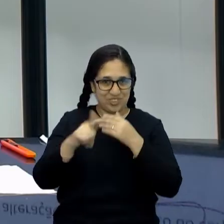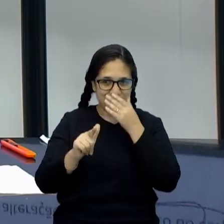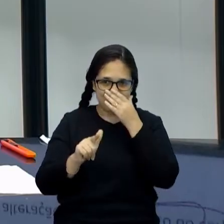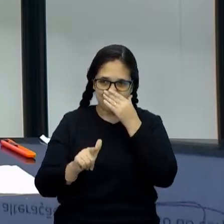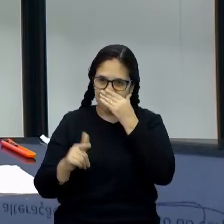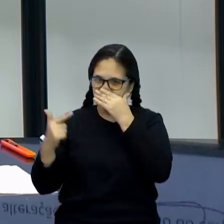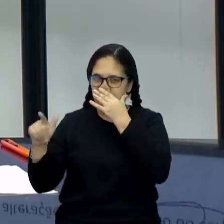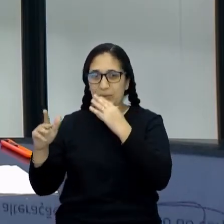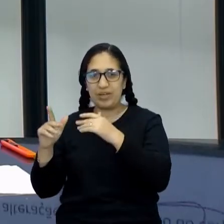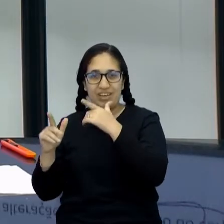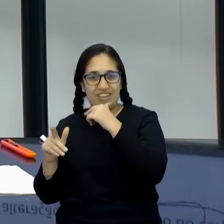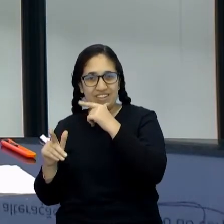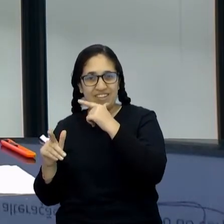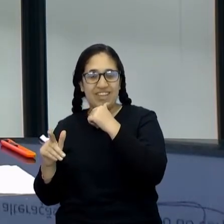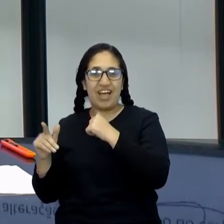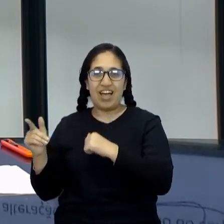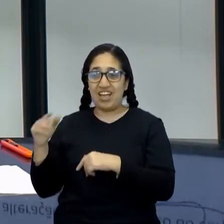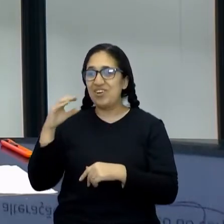uma vez, só pra...